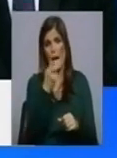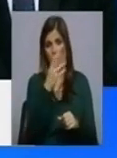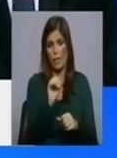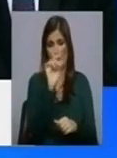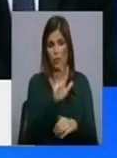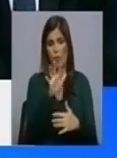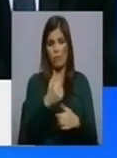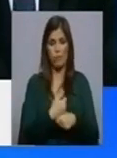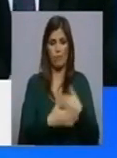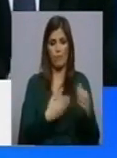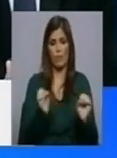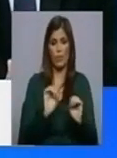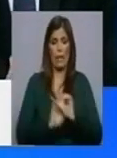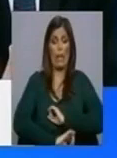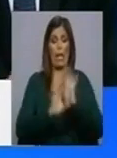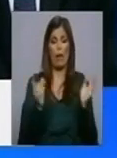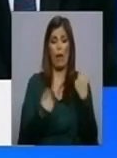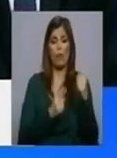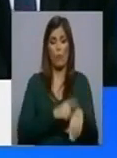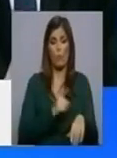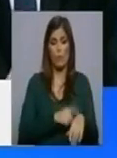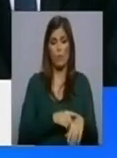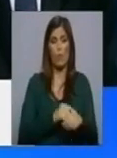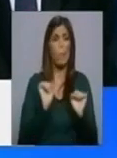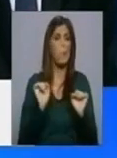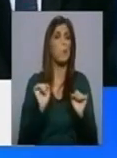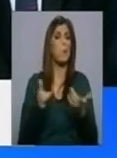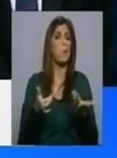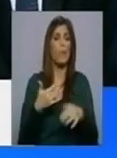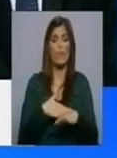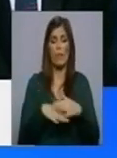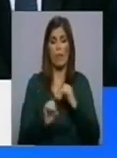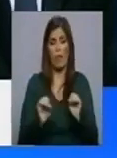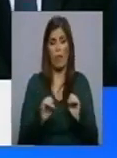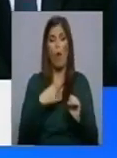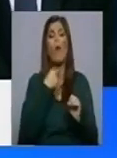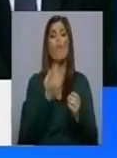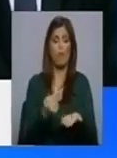alguma inércia? Claro. Houve momentos em que houve inércia e nessa altura ouviram a minha voz.